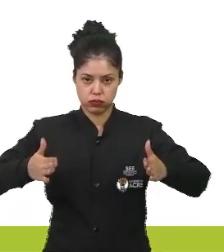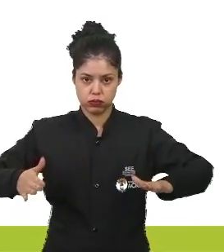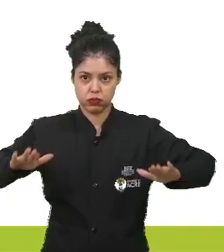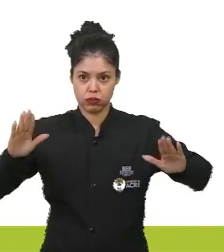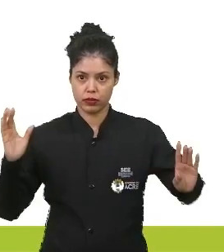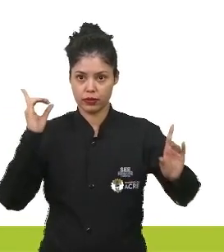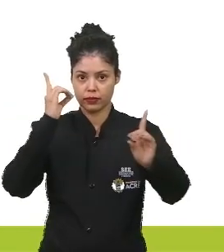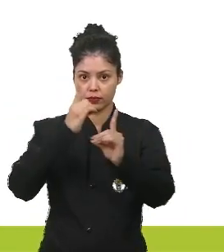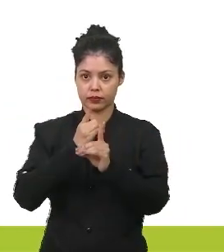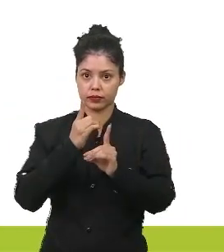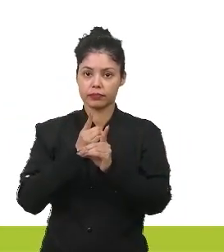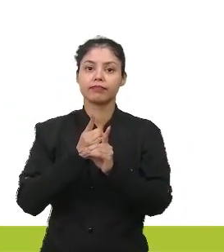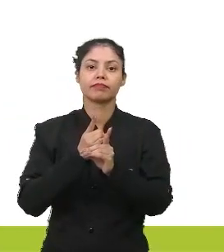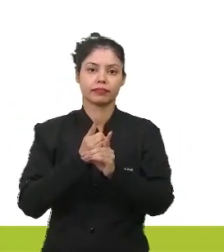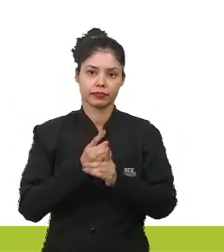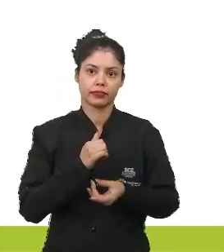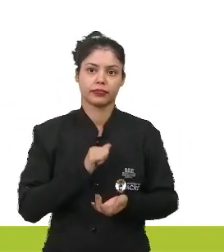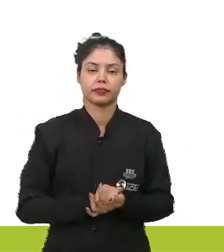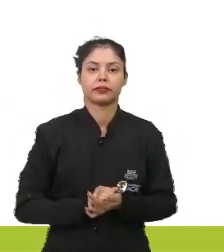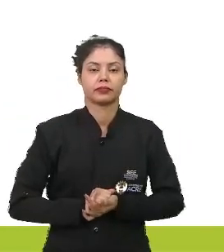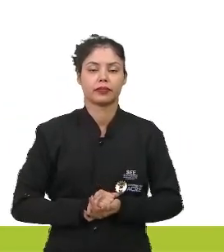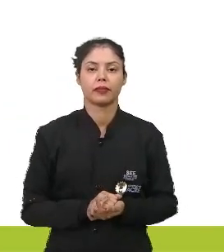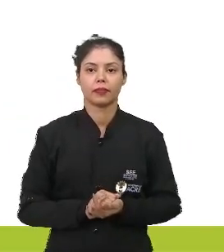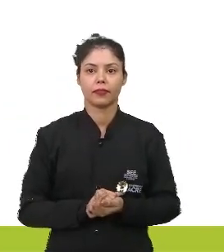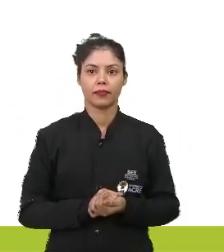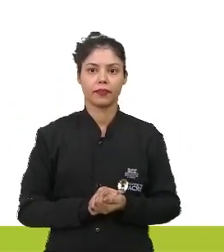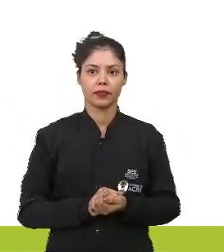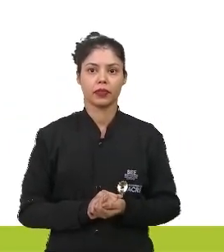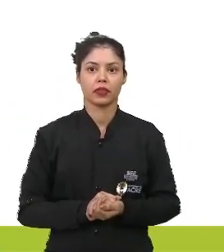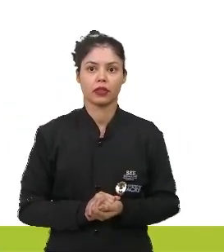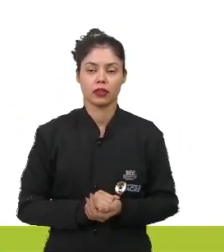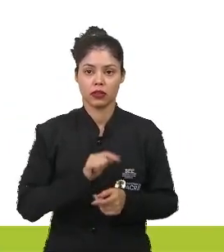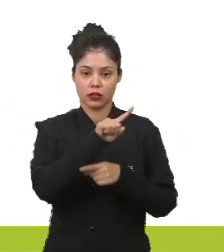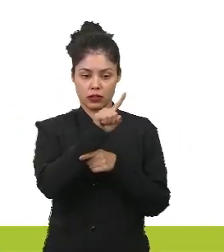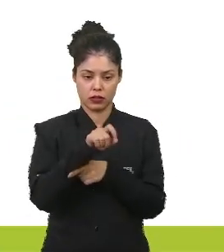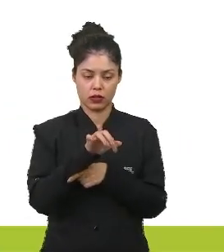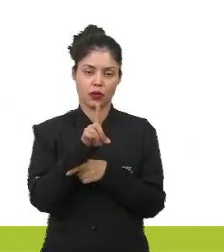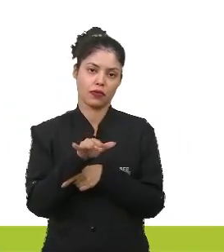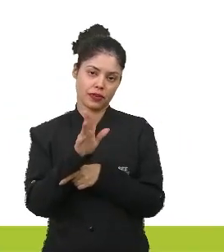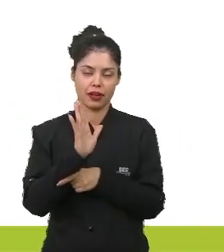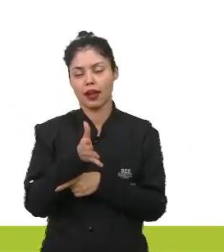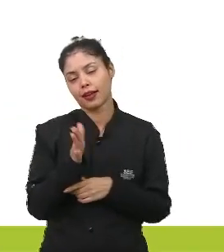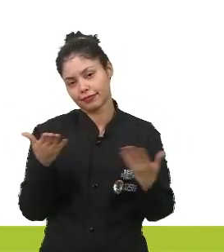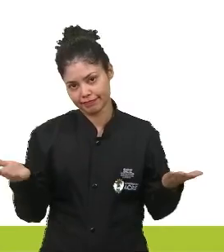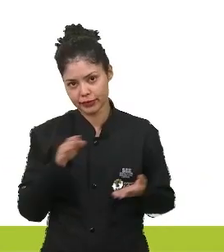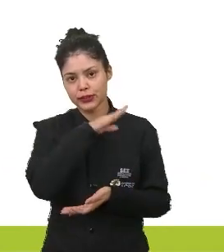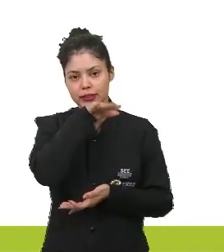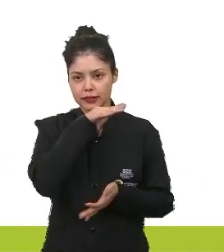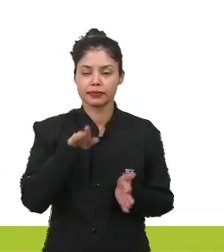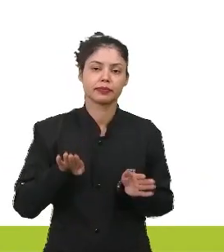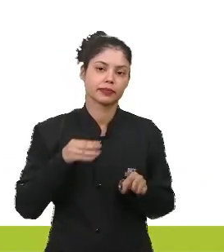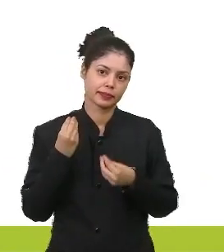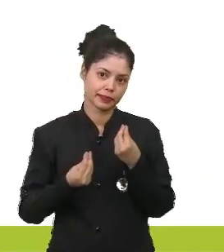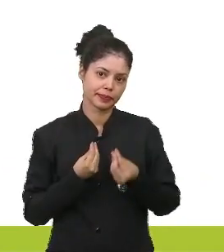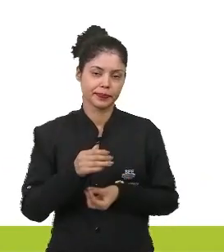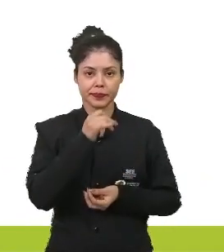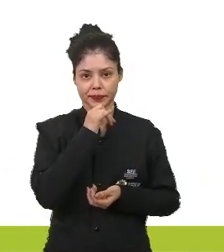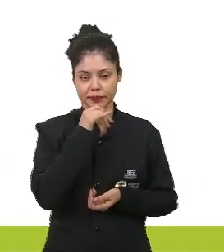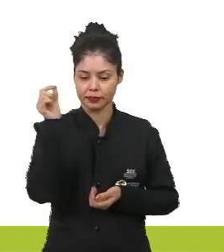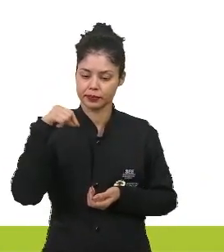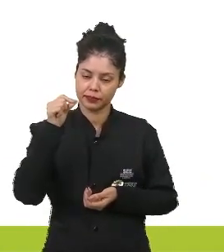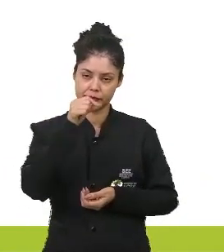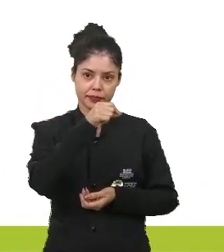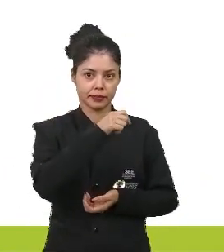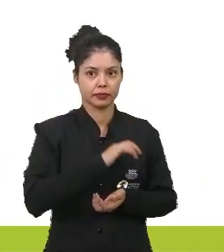encontrar o estigma, que é o aparelho de reprodutor feminino. Zofilia. Ah, isso aqui é pelos animais, como por exemplo, pelas abelhas.